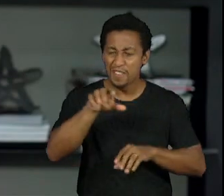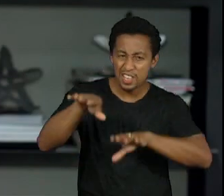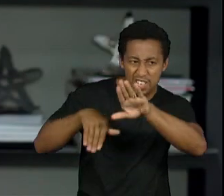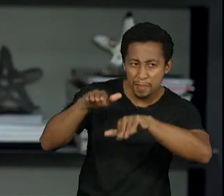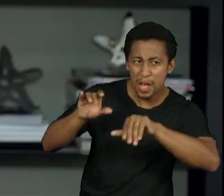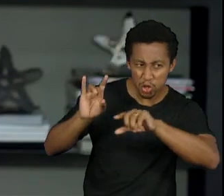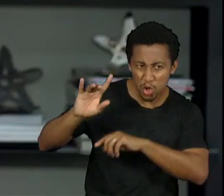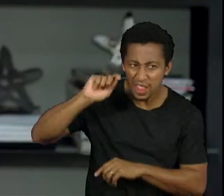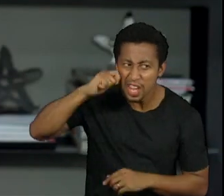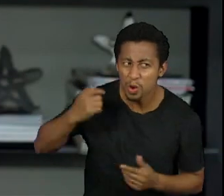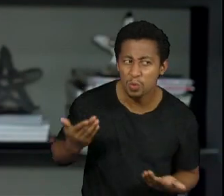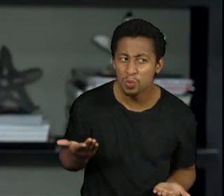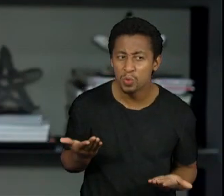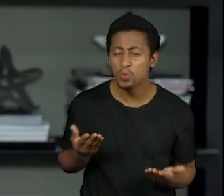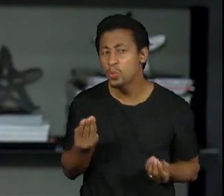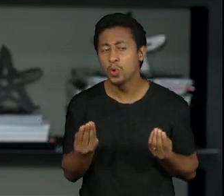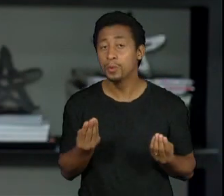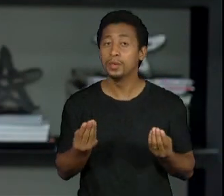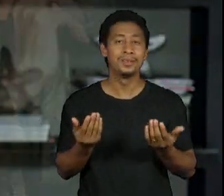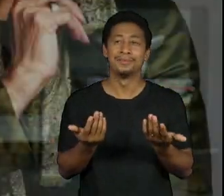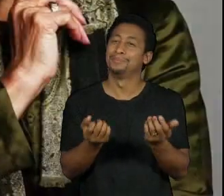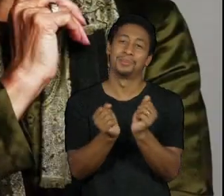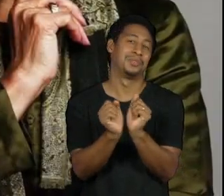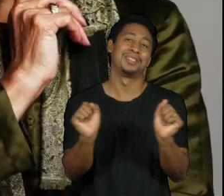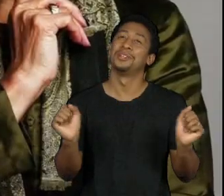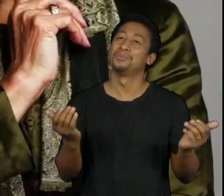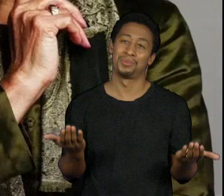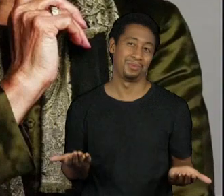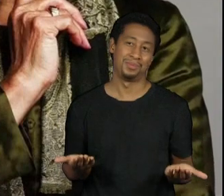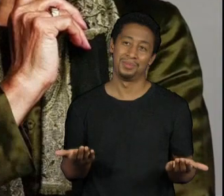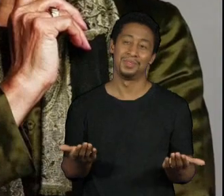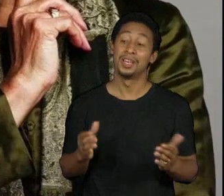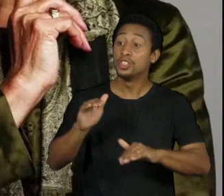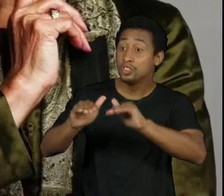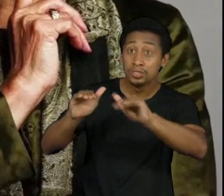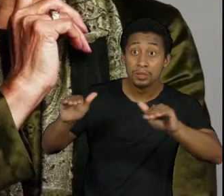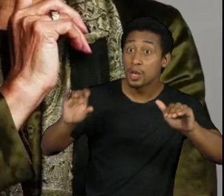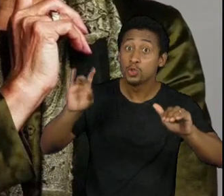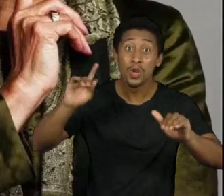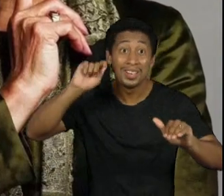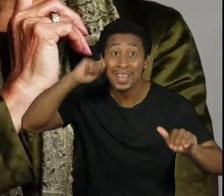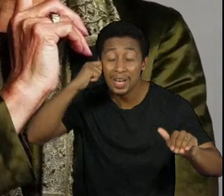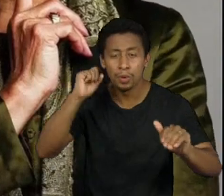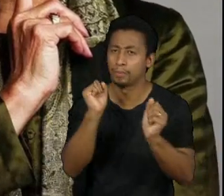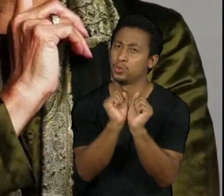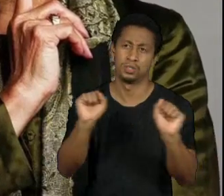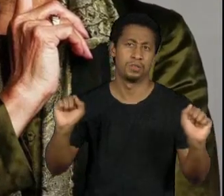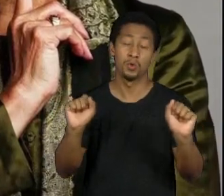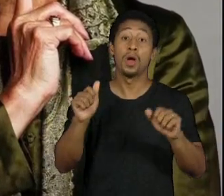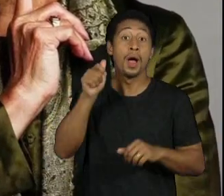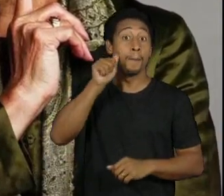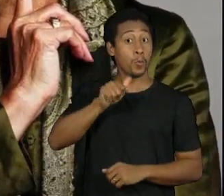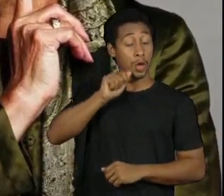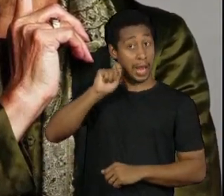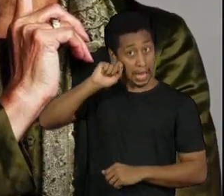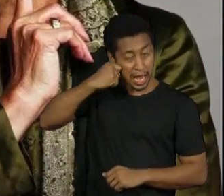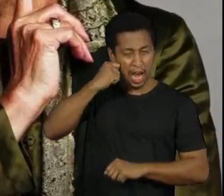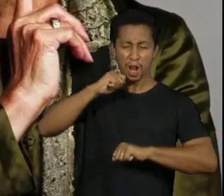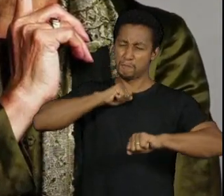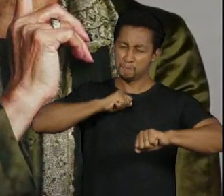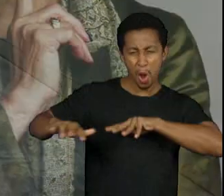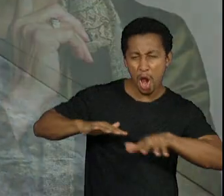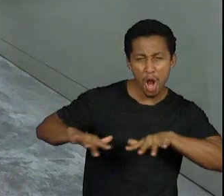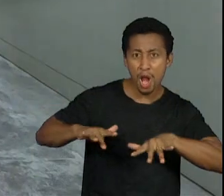o que é sempre impossível a Angela Davis fala que quando a mulher negra se movimenta toda a sociedade se movimenta junto com ela e